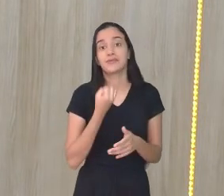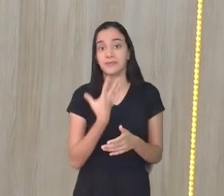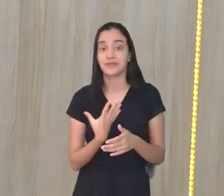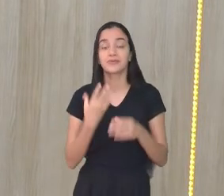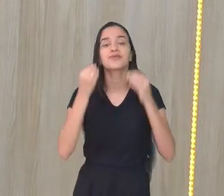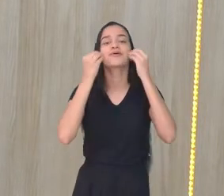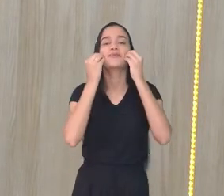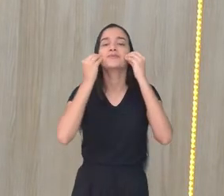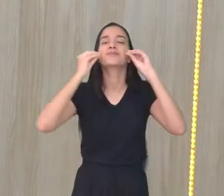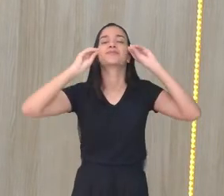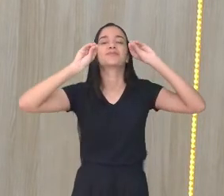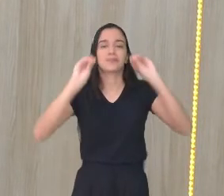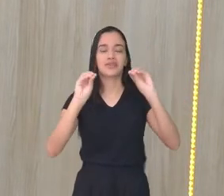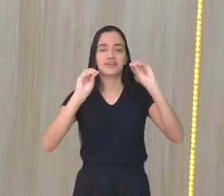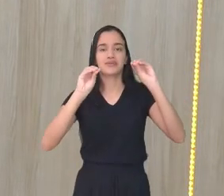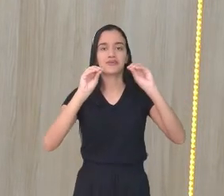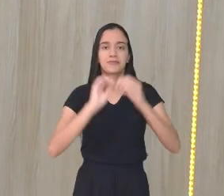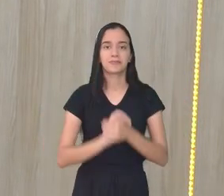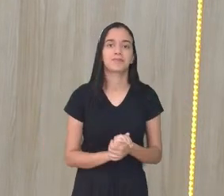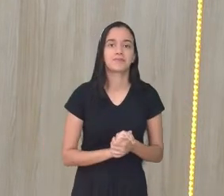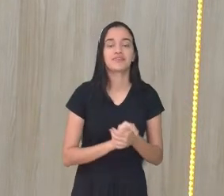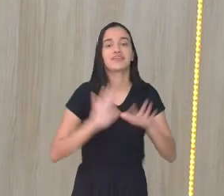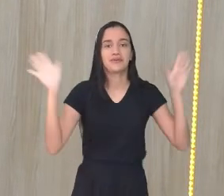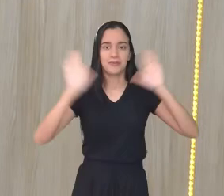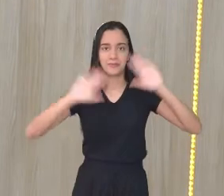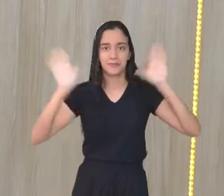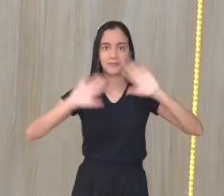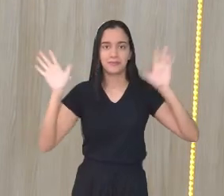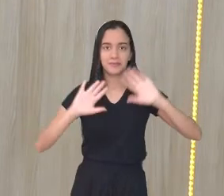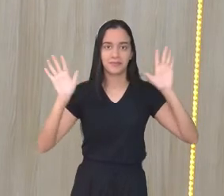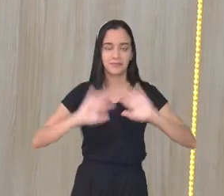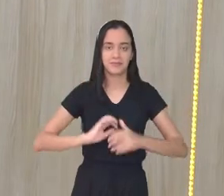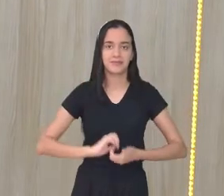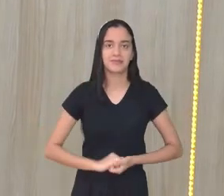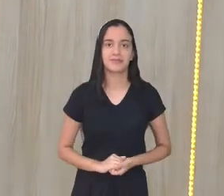Então, um beijo no coração de vocês e até a próxima, pessoal. Tchau.